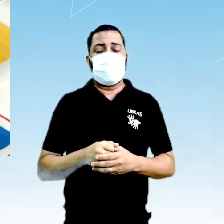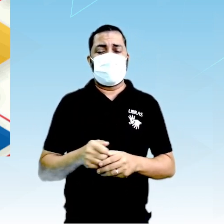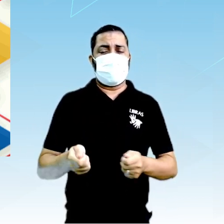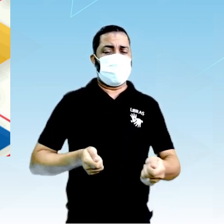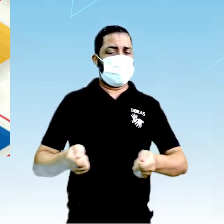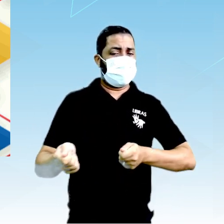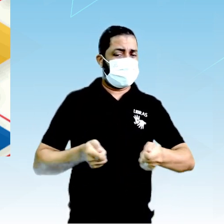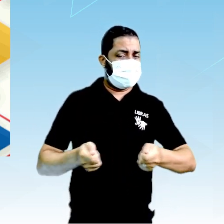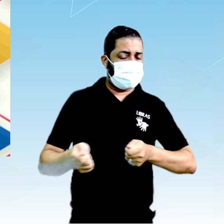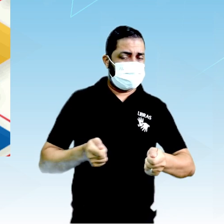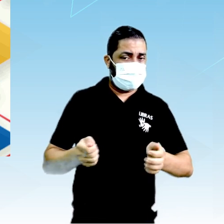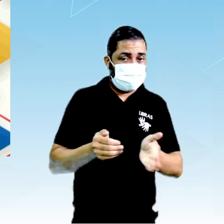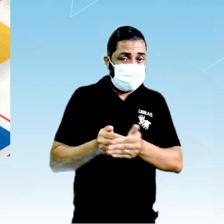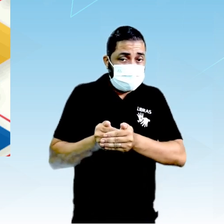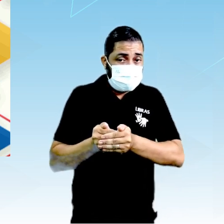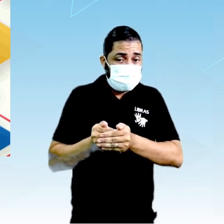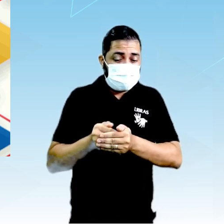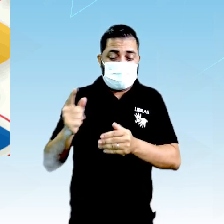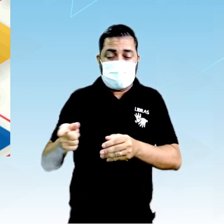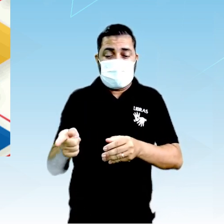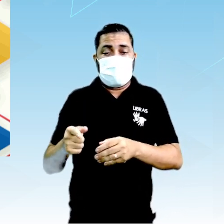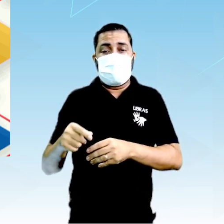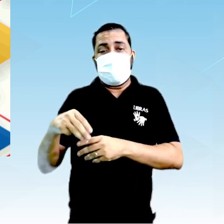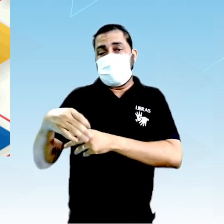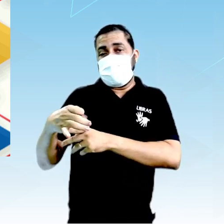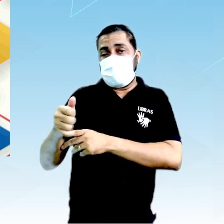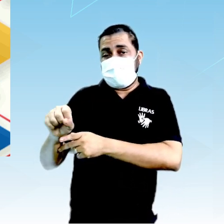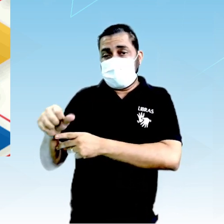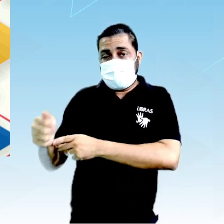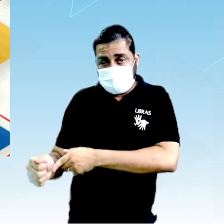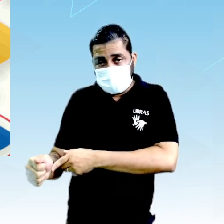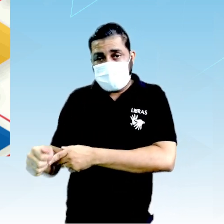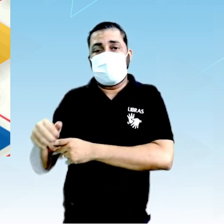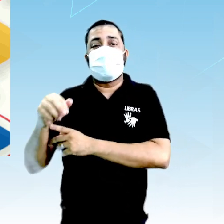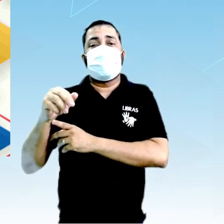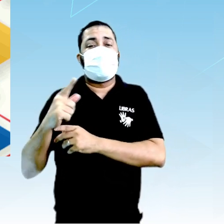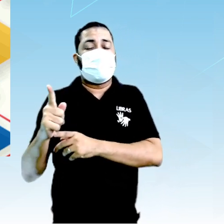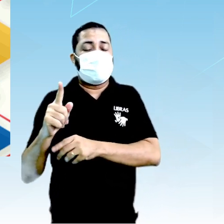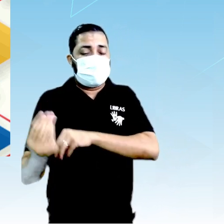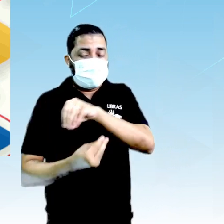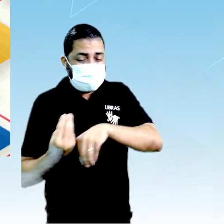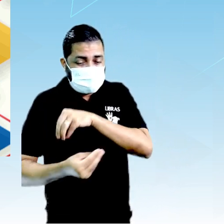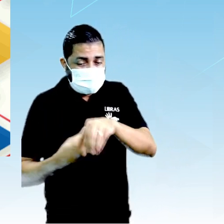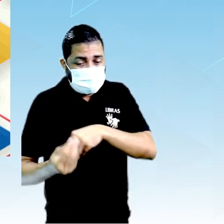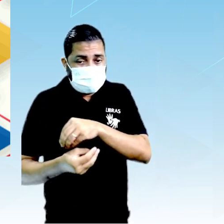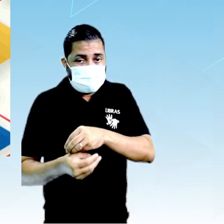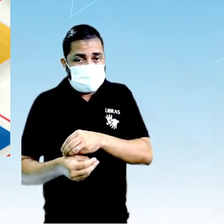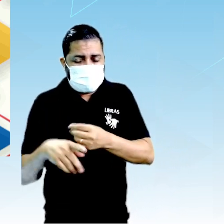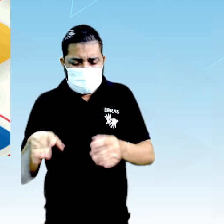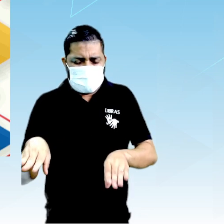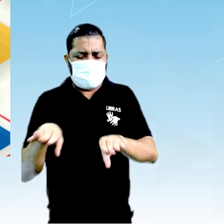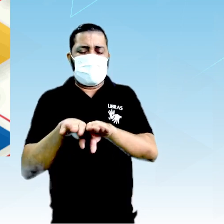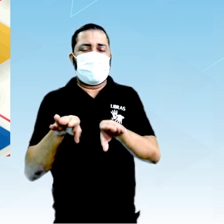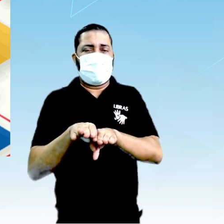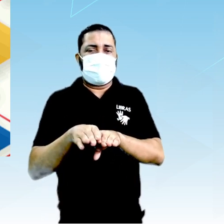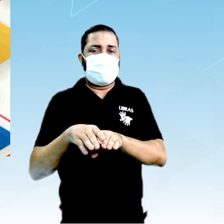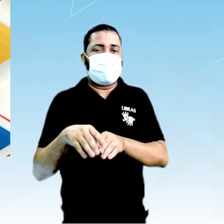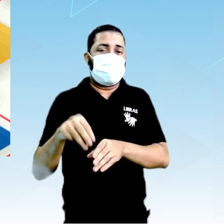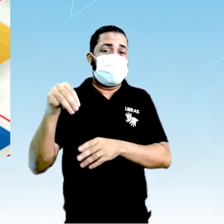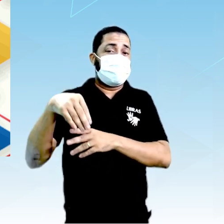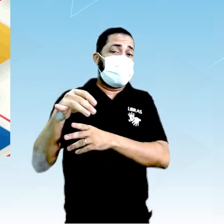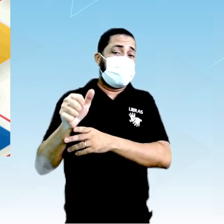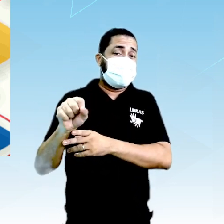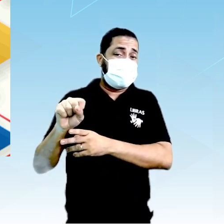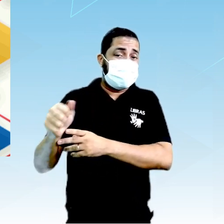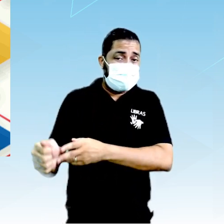as massas das substâncias iniciais, os reagentes, elas são exatamente iguais às massas das